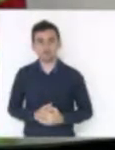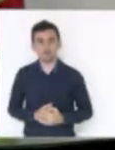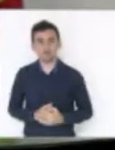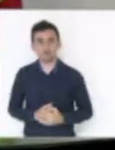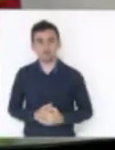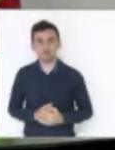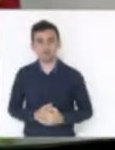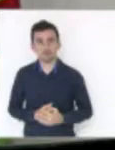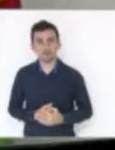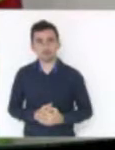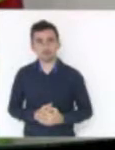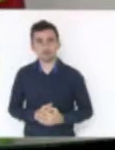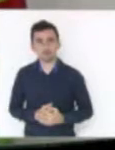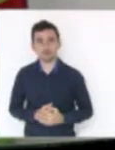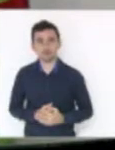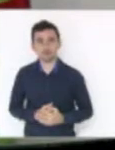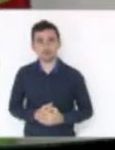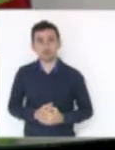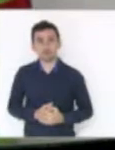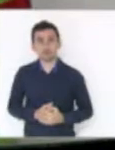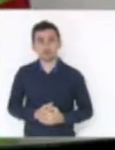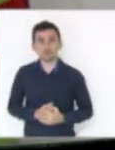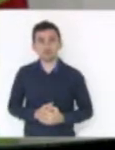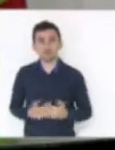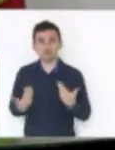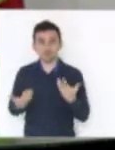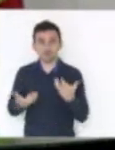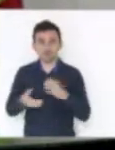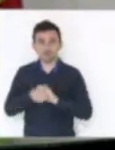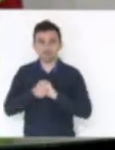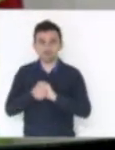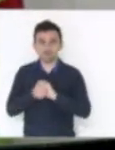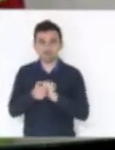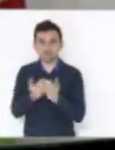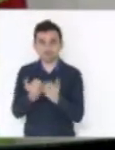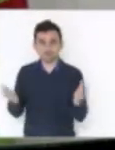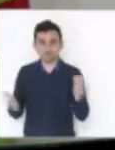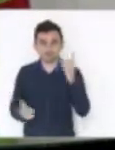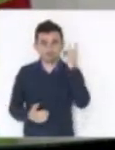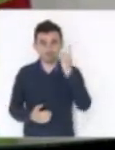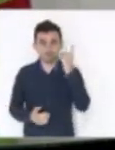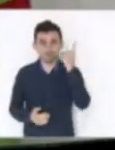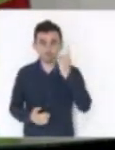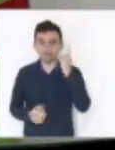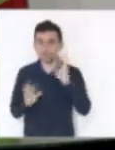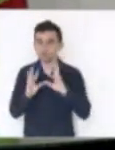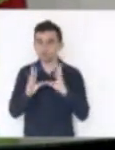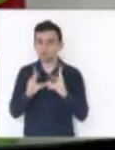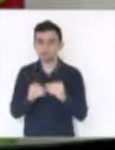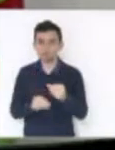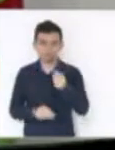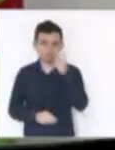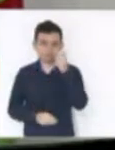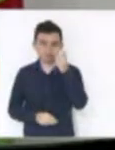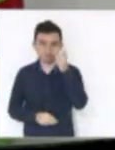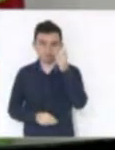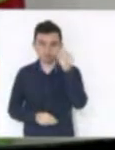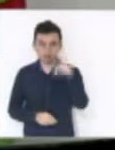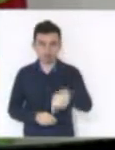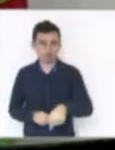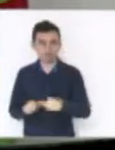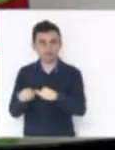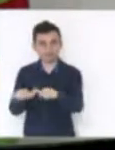Alô, presidente. Quero cumprimentar todos os deputados todos que acompanham esta sessão